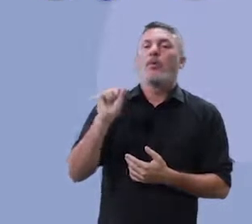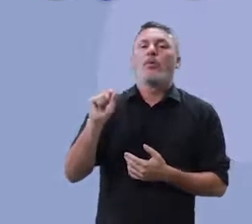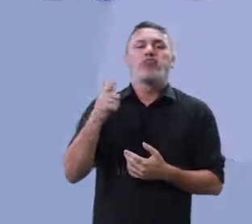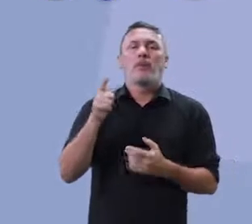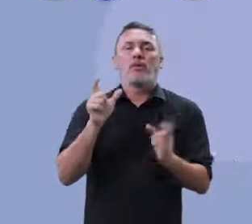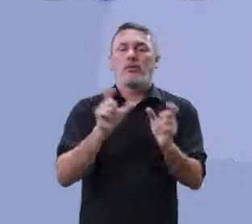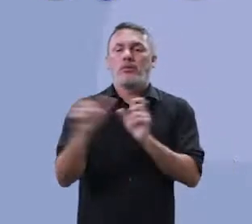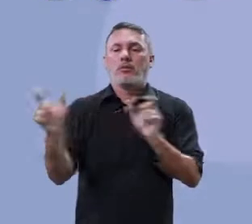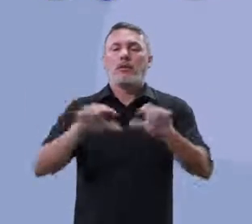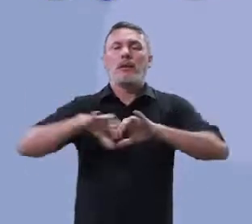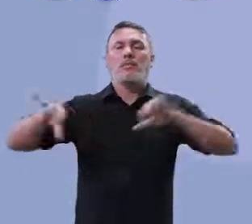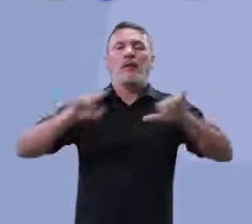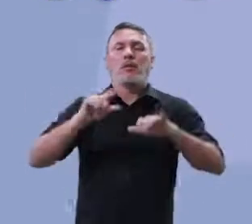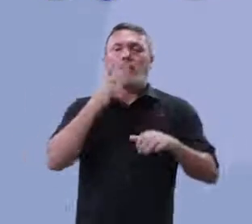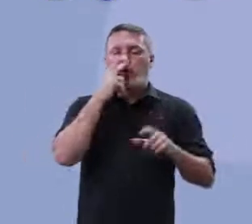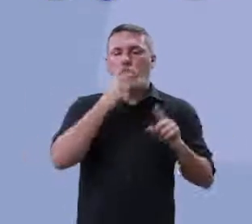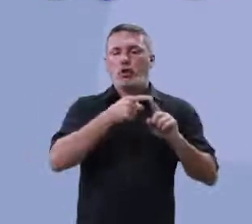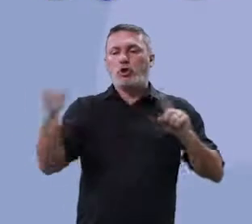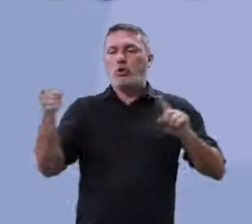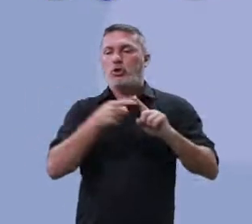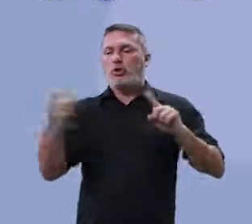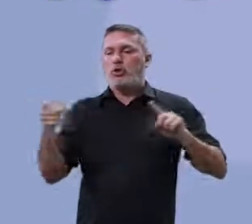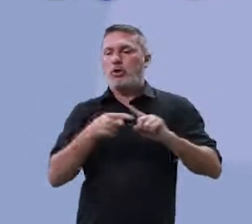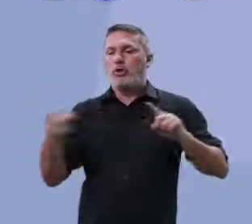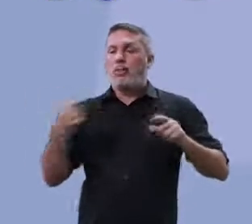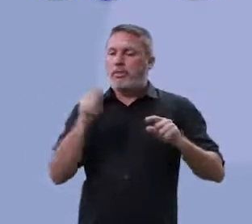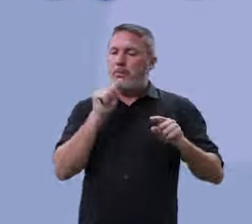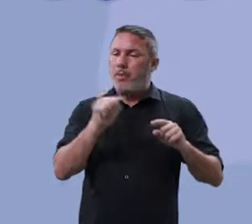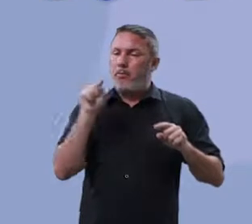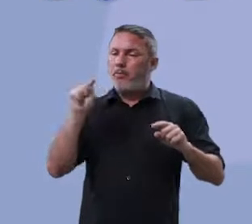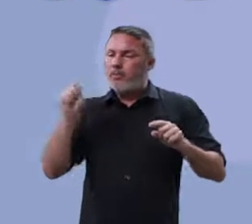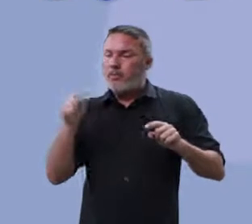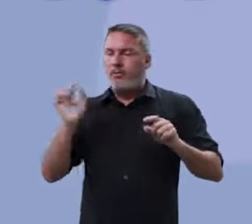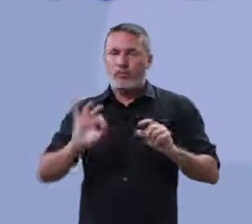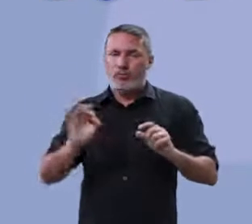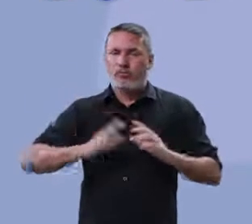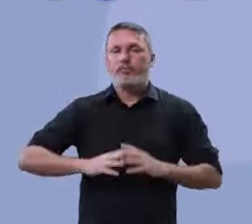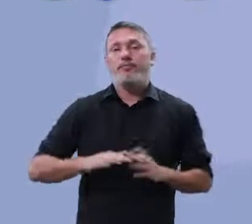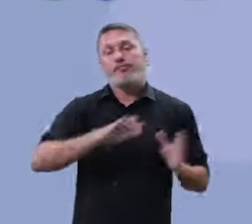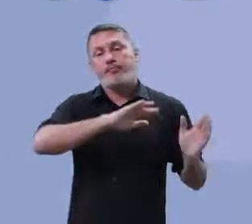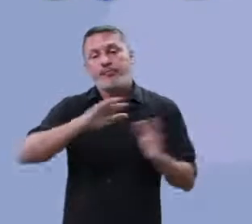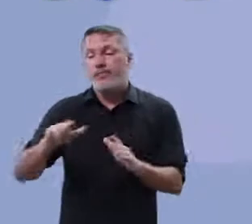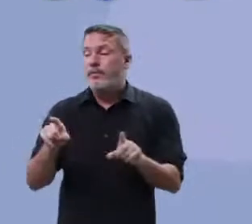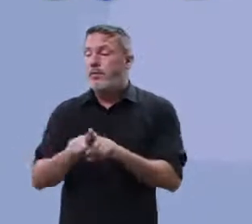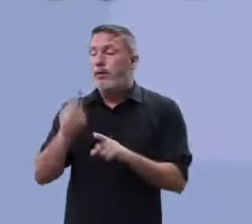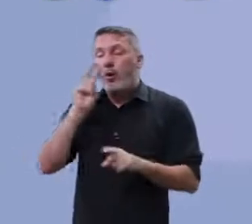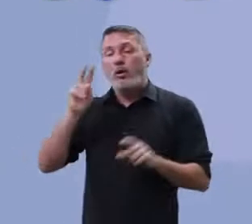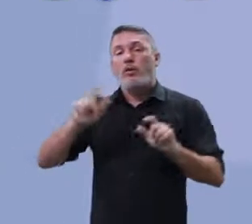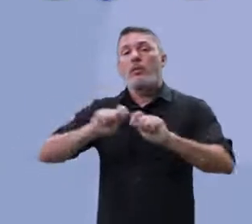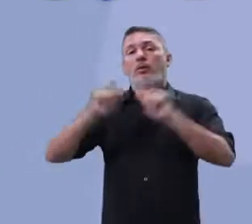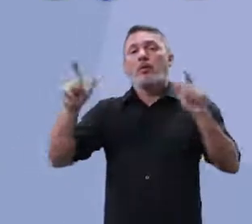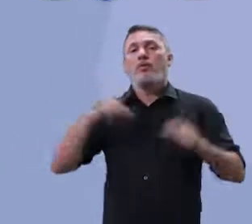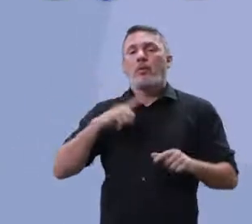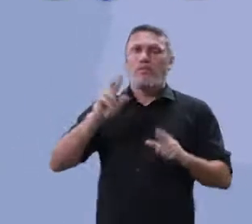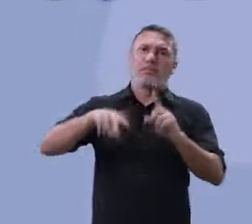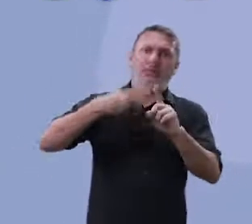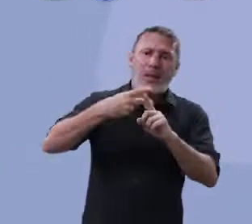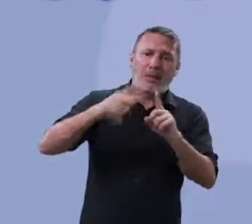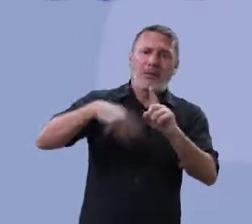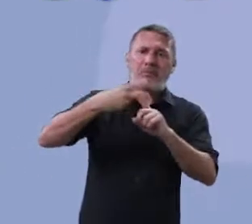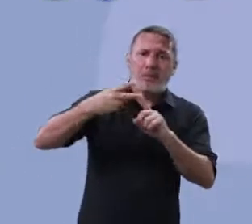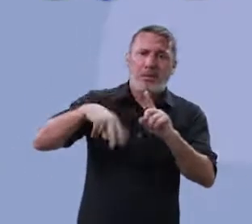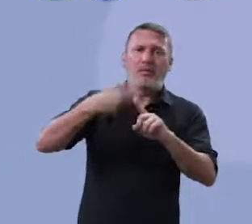orações ali. Ok, queridos? A outra coisa que nós temos também é o excesso, duplicação ou